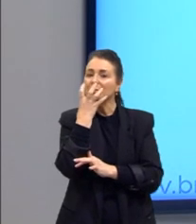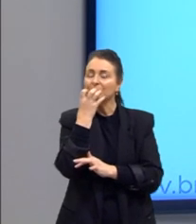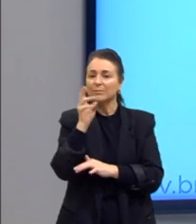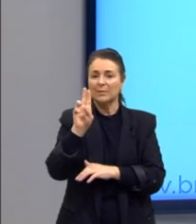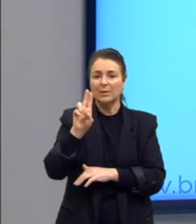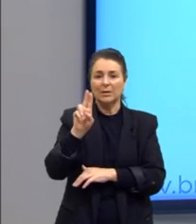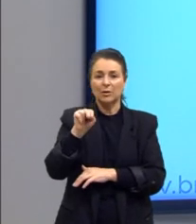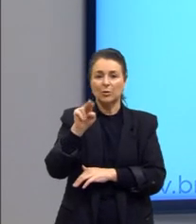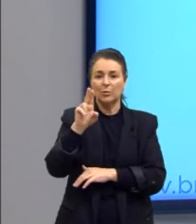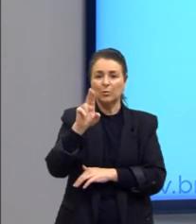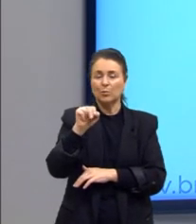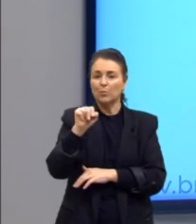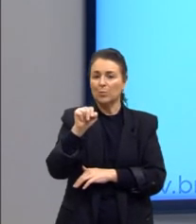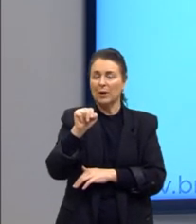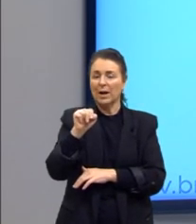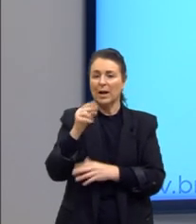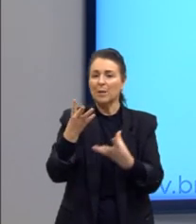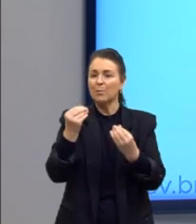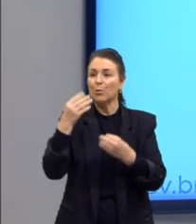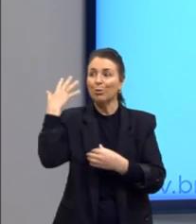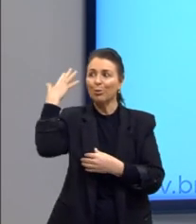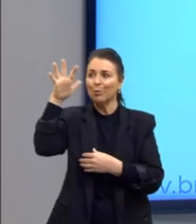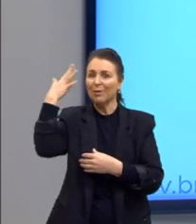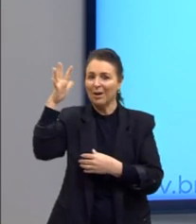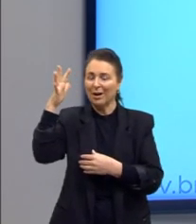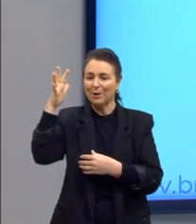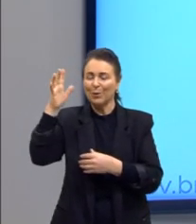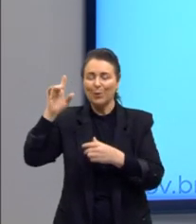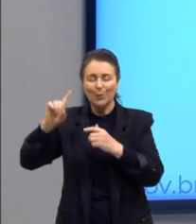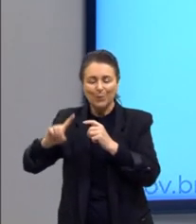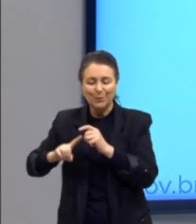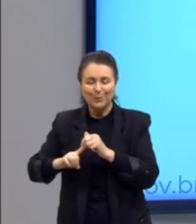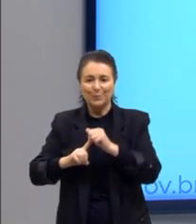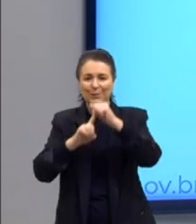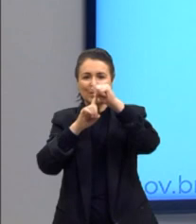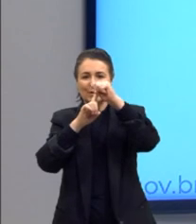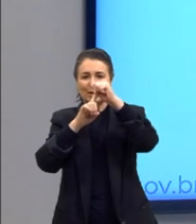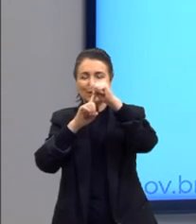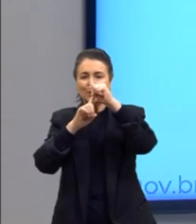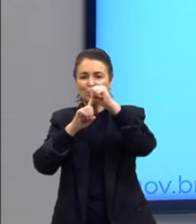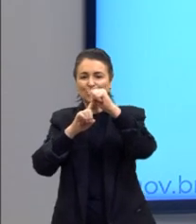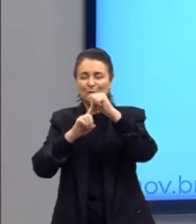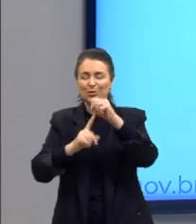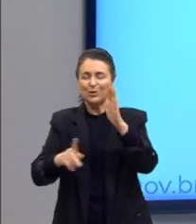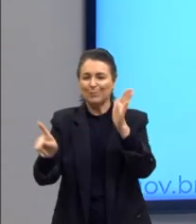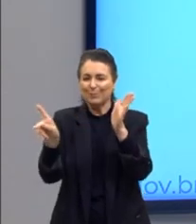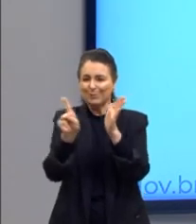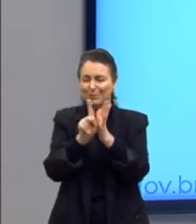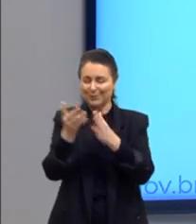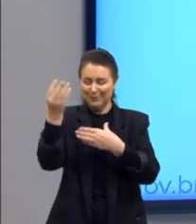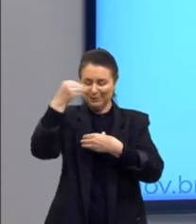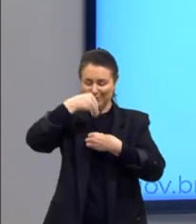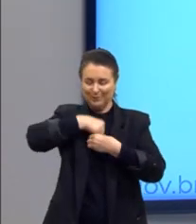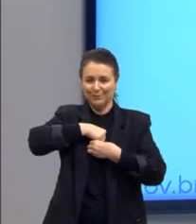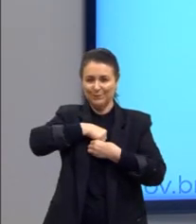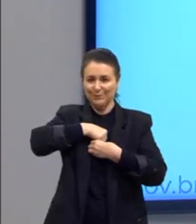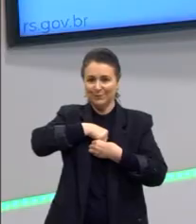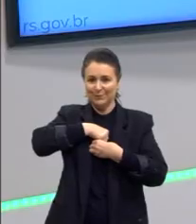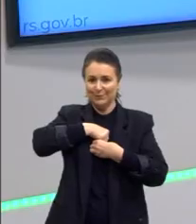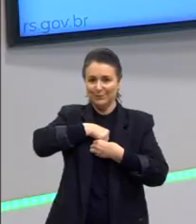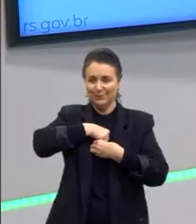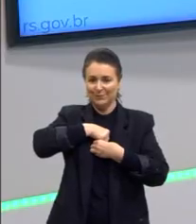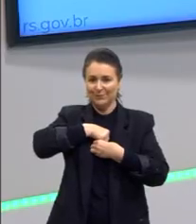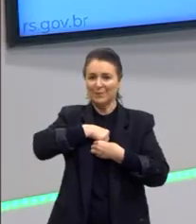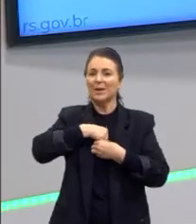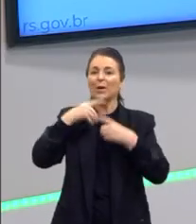Nunca é alto o preço a ser pago pelo privilégio de pertencer a si mesmo. Acho que aqui fica bem clara essa crítica que ele faz à